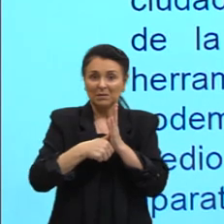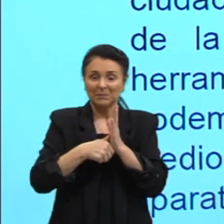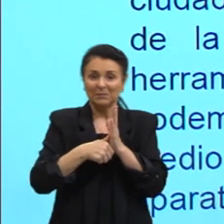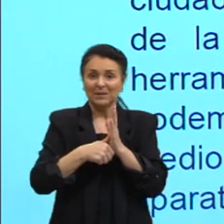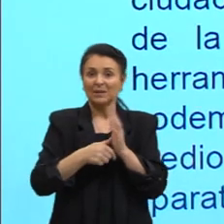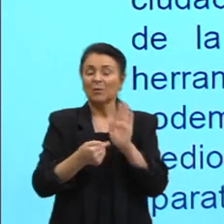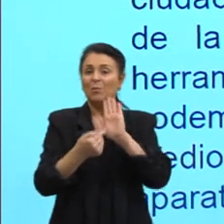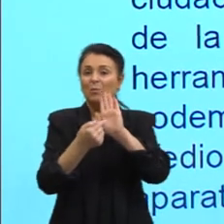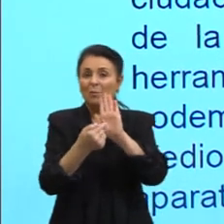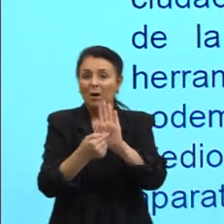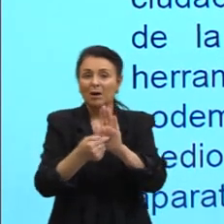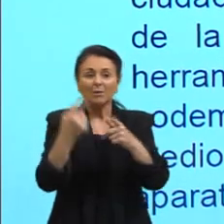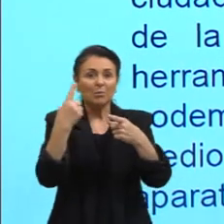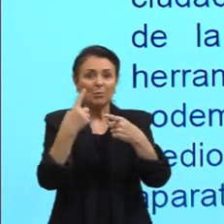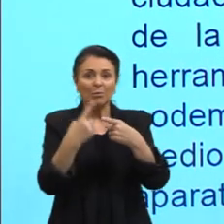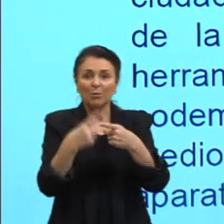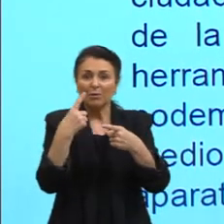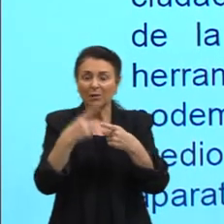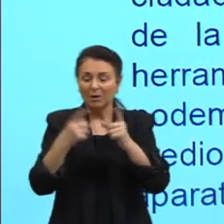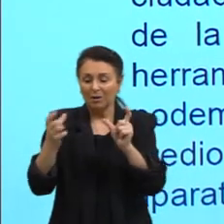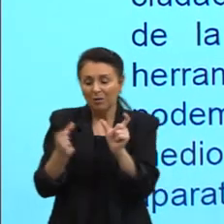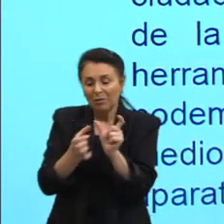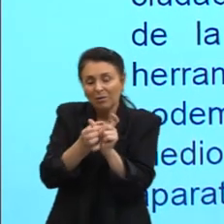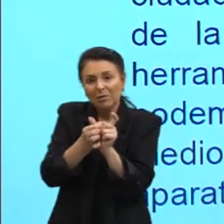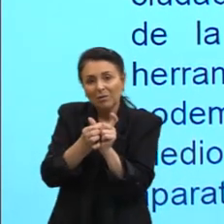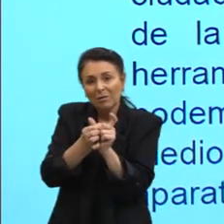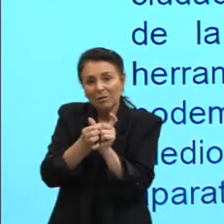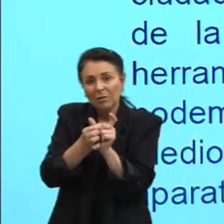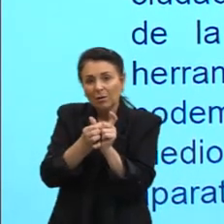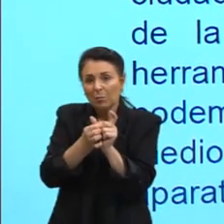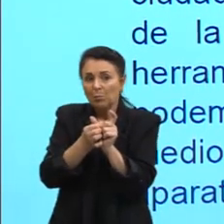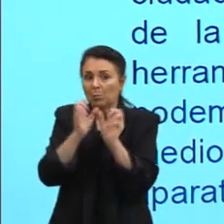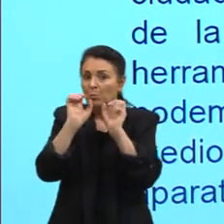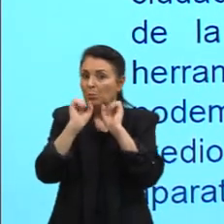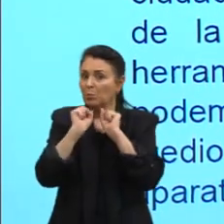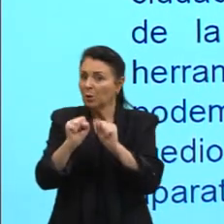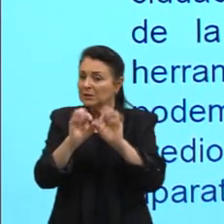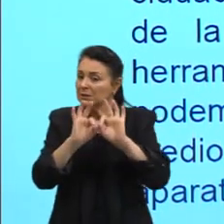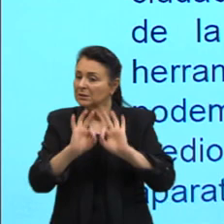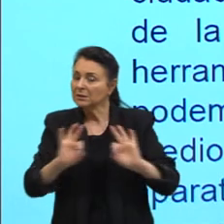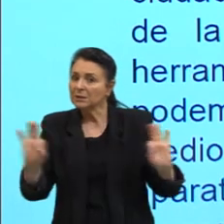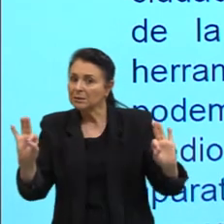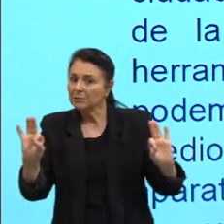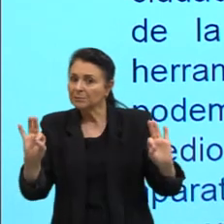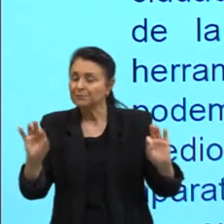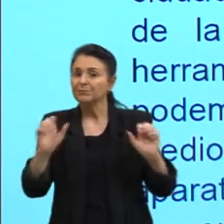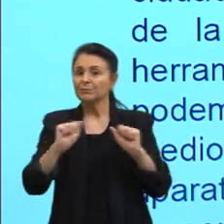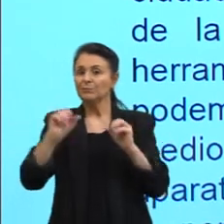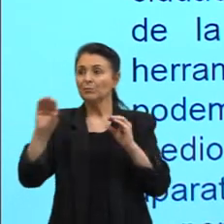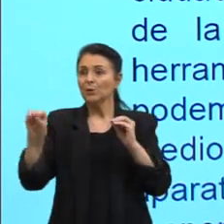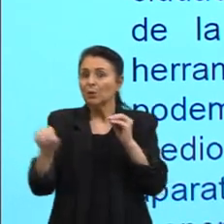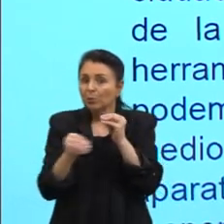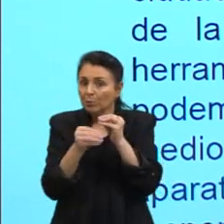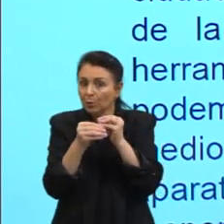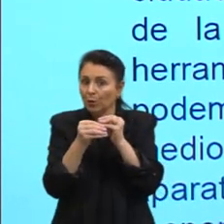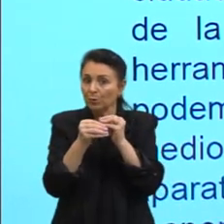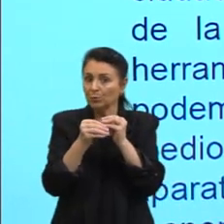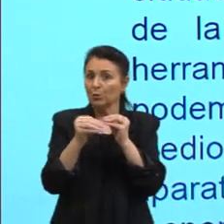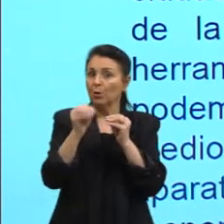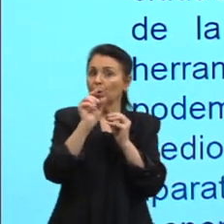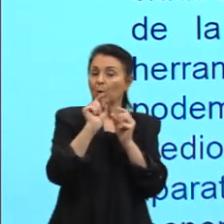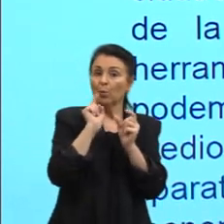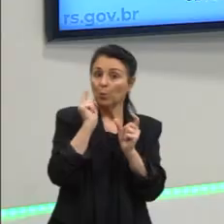Então os conectores Eles podem aparecer de forma simples Compostos com apenas uma palavra Ou